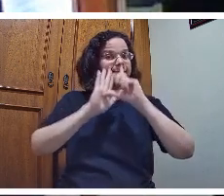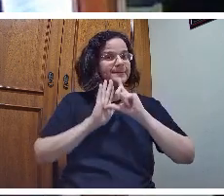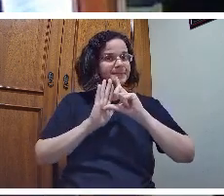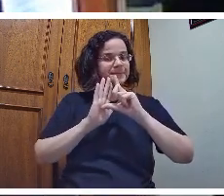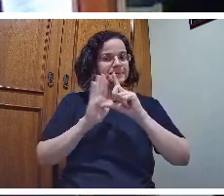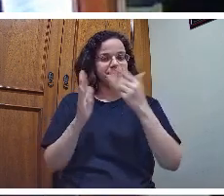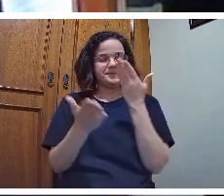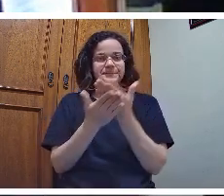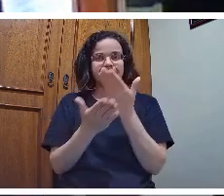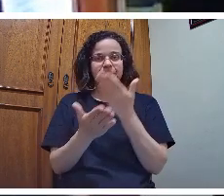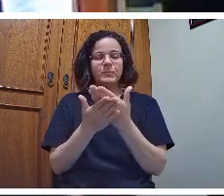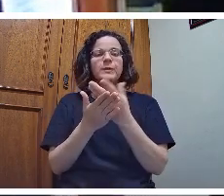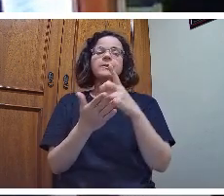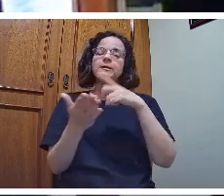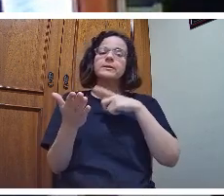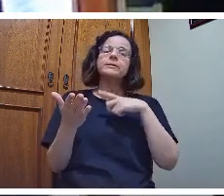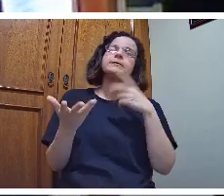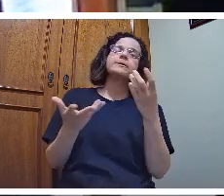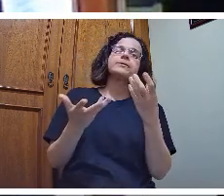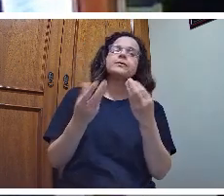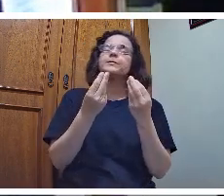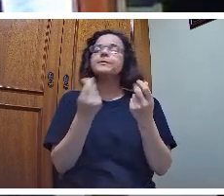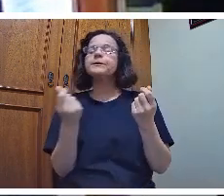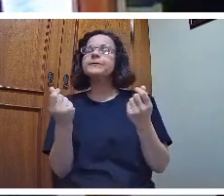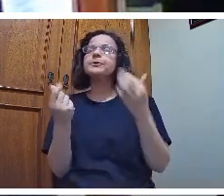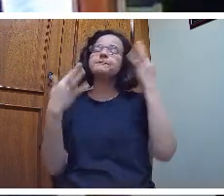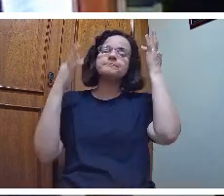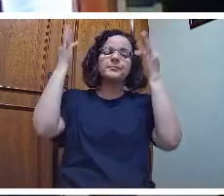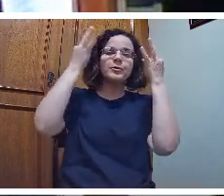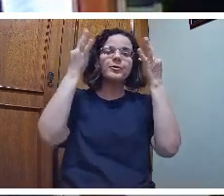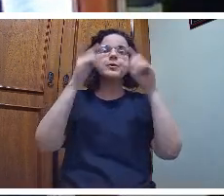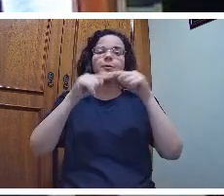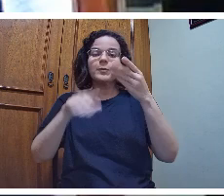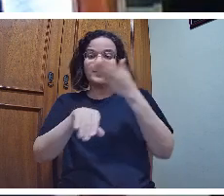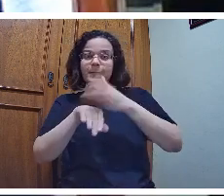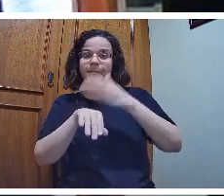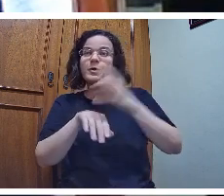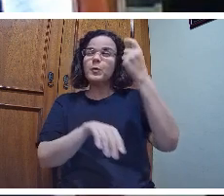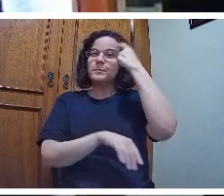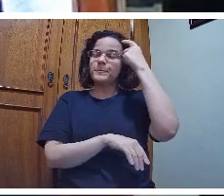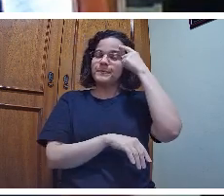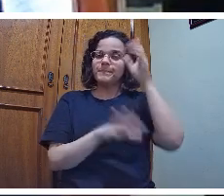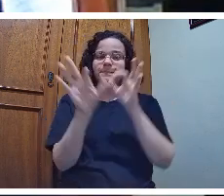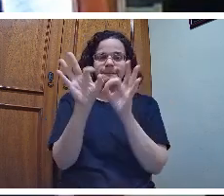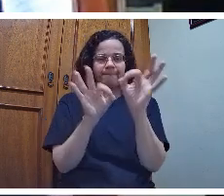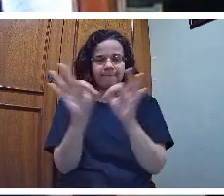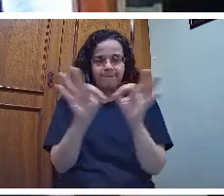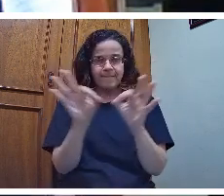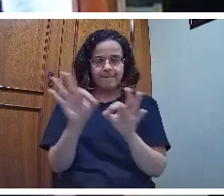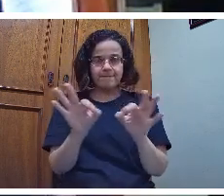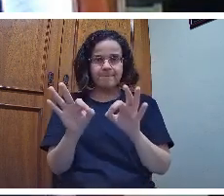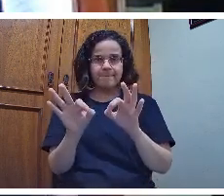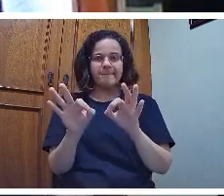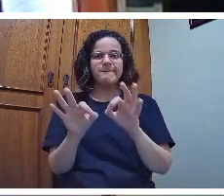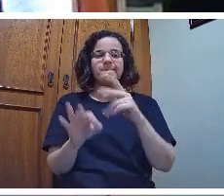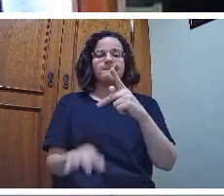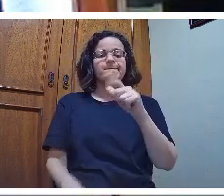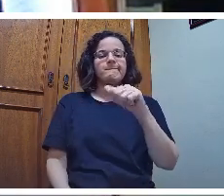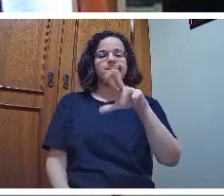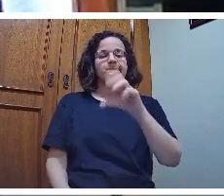da sua aula, ter feito, teórica, ou praticamente, ou mentalmente, o seu plano de aula, o seu projeto.